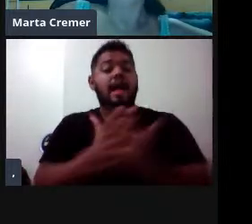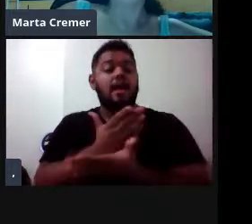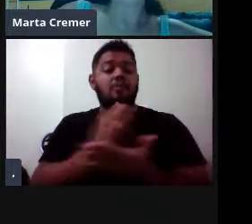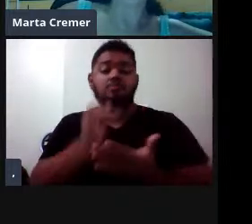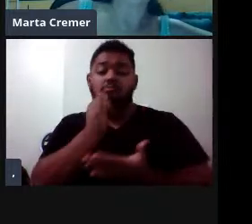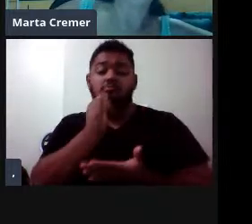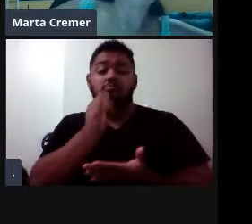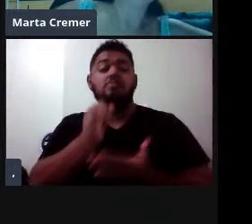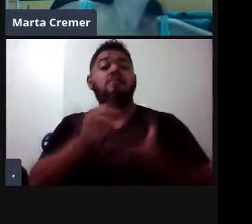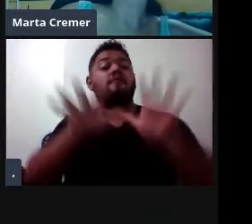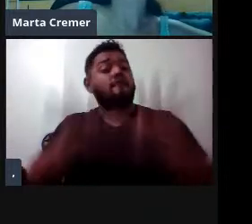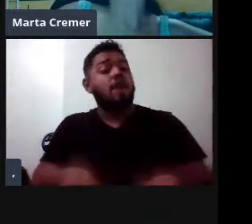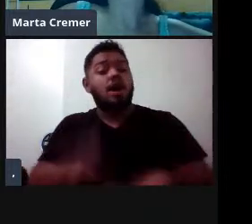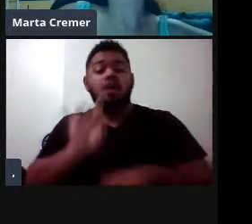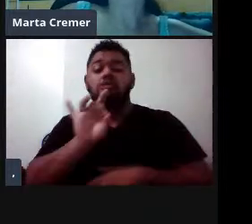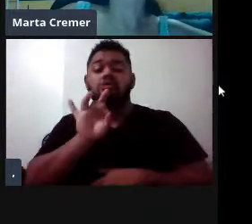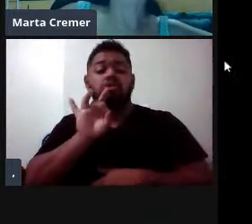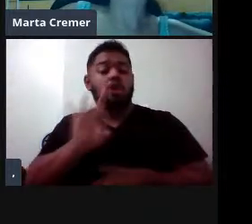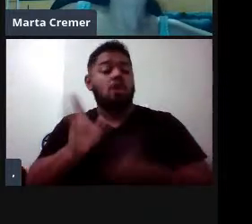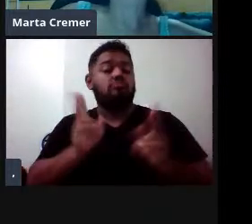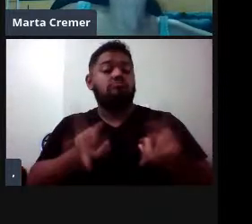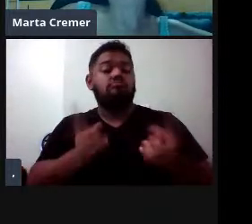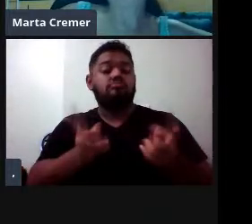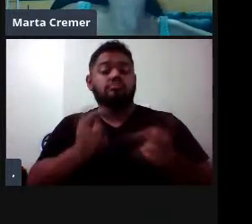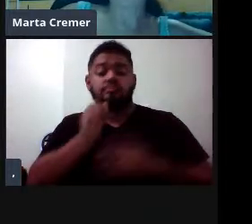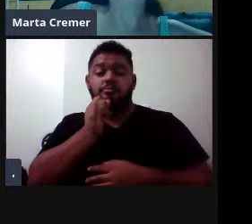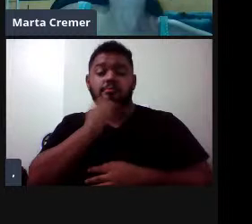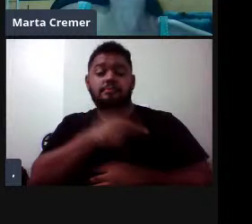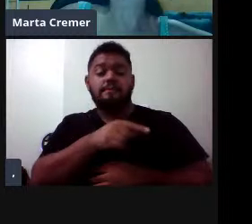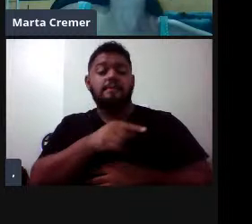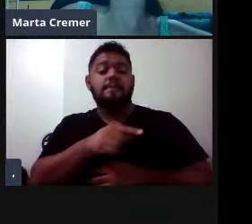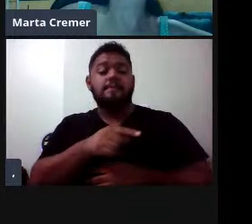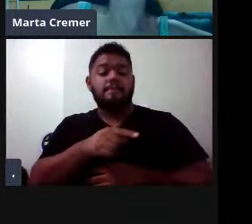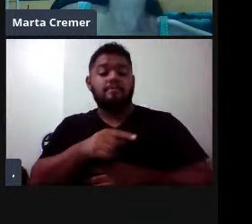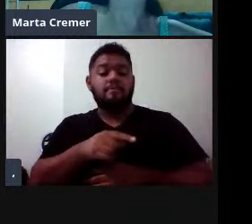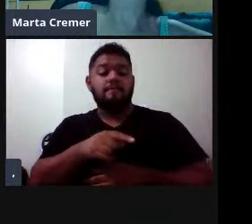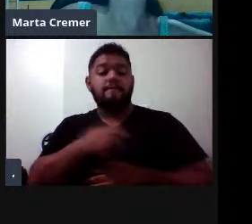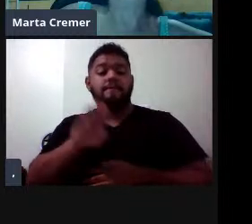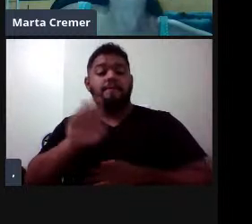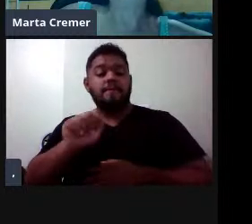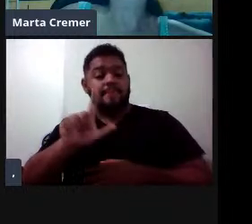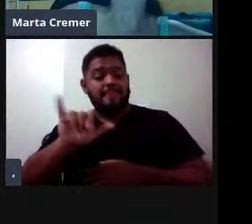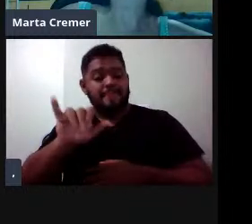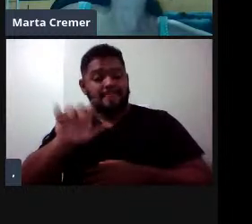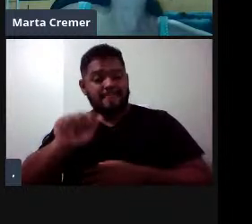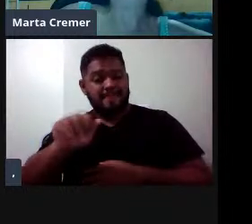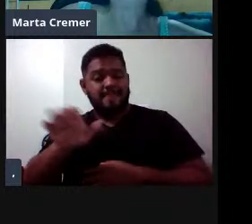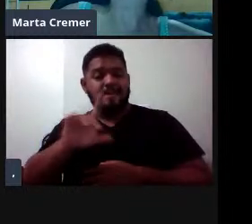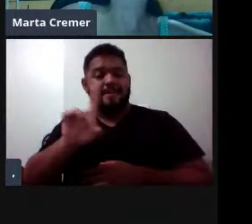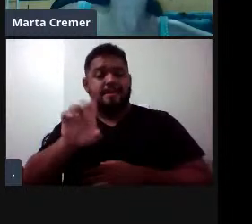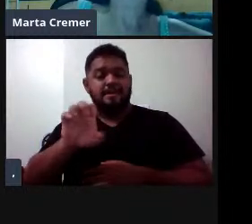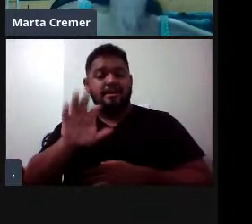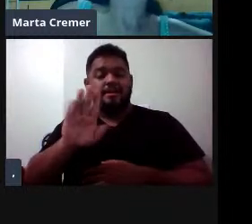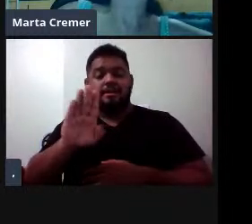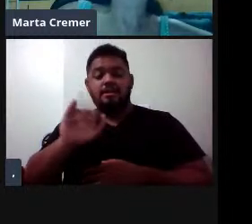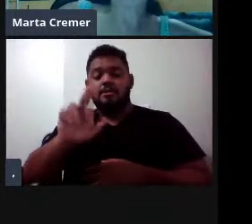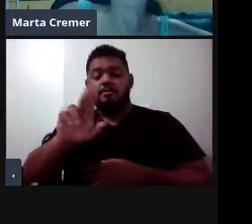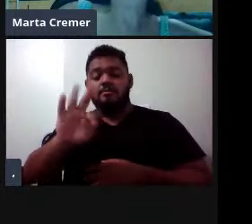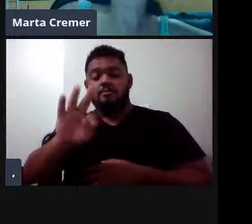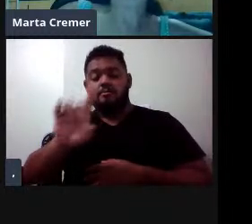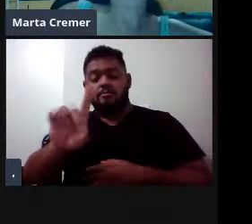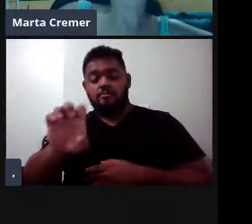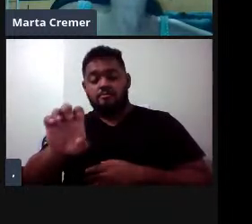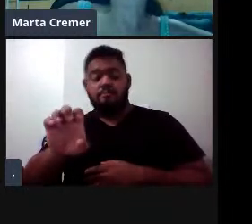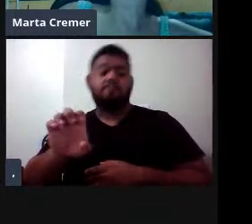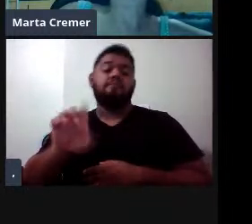migram também tem, né, então aqui é o caso por exemplo da baleia de braide, balenoptera braidea, baleia de braide, é uma